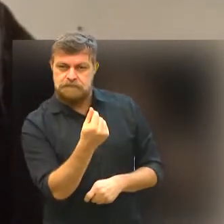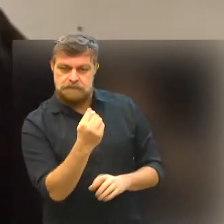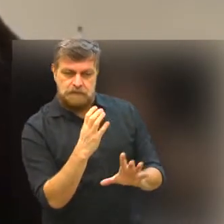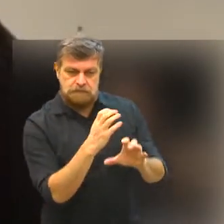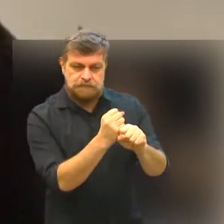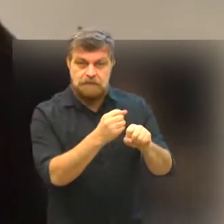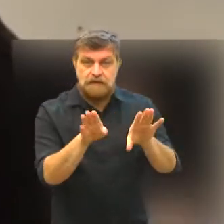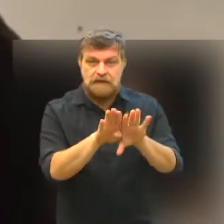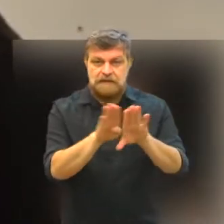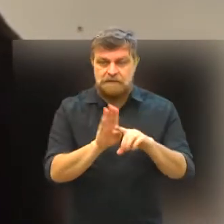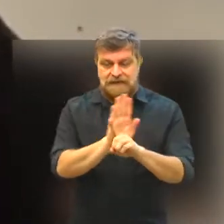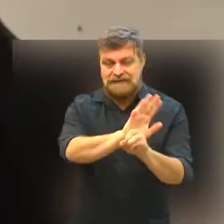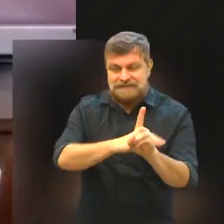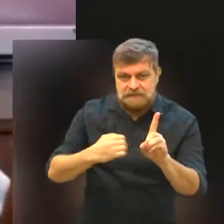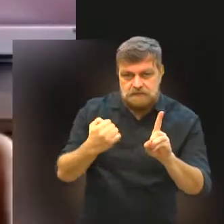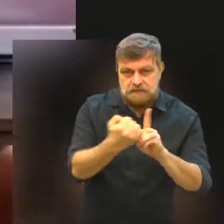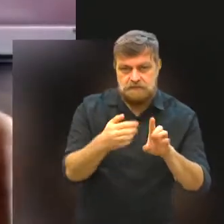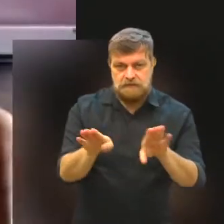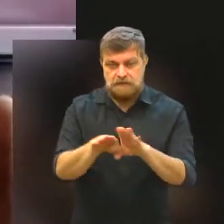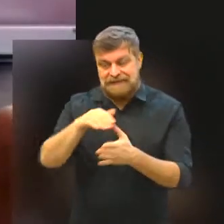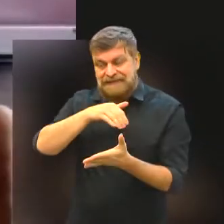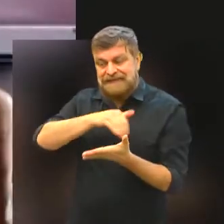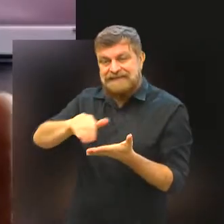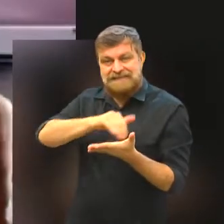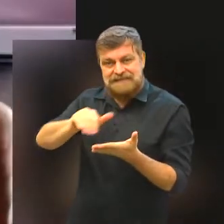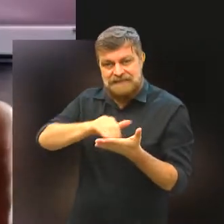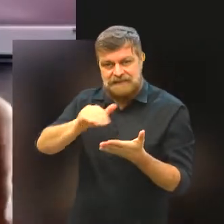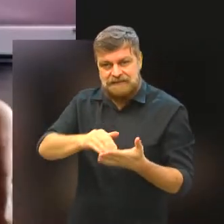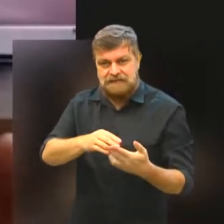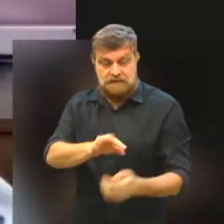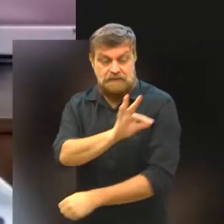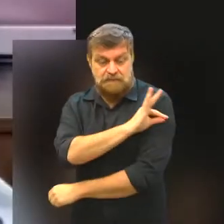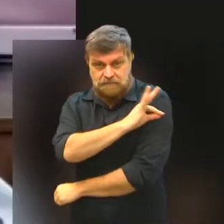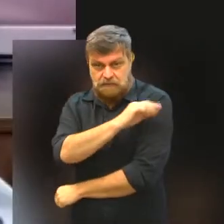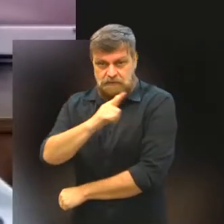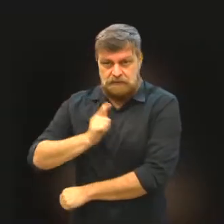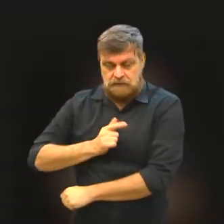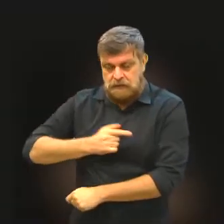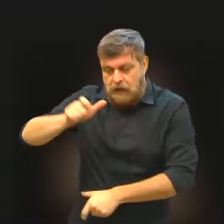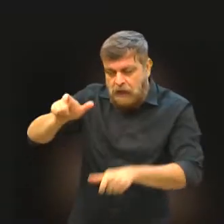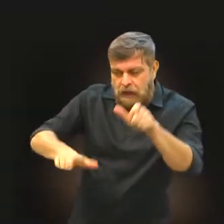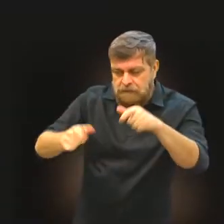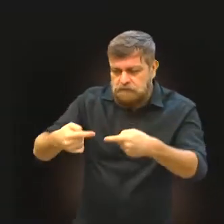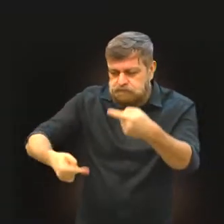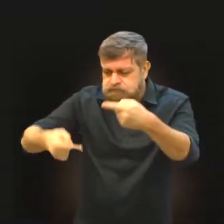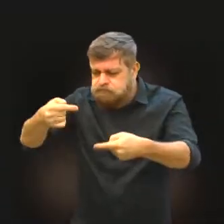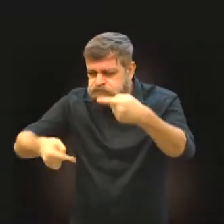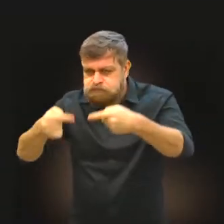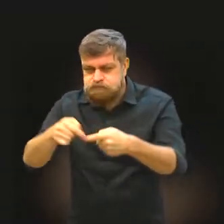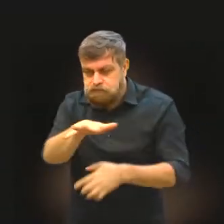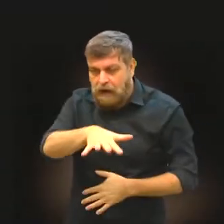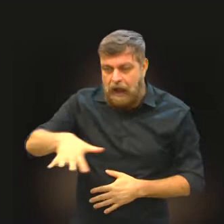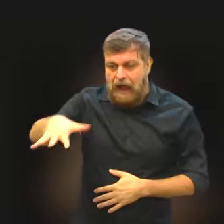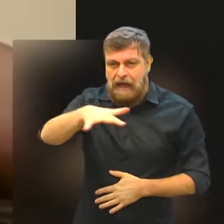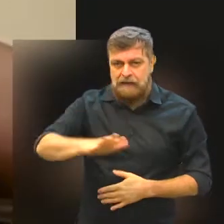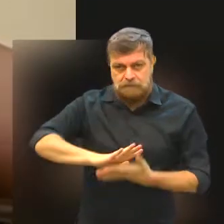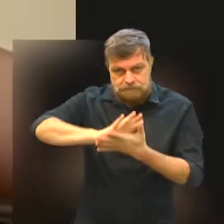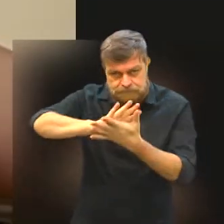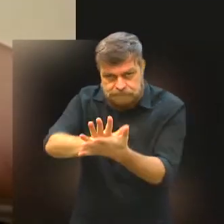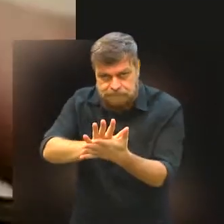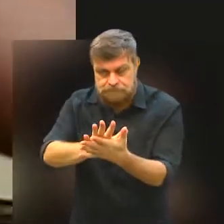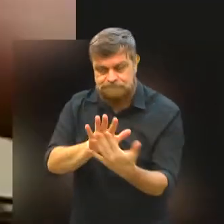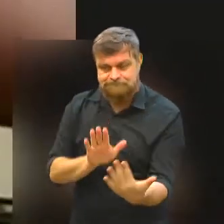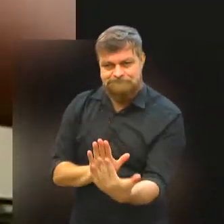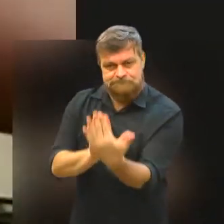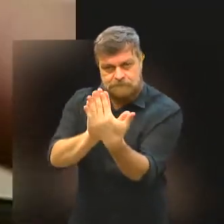economistas, assistentes sociais e secretários municipais, entre tantas pessoas que sofreram impactos